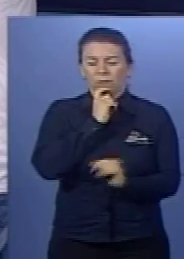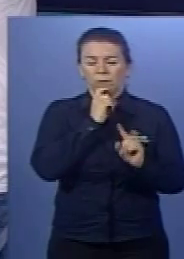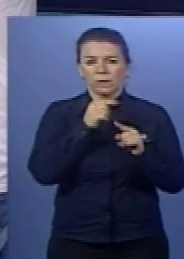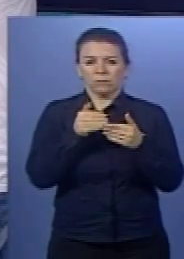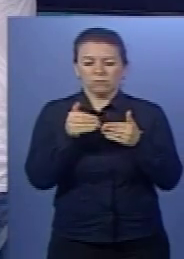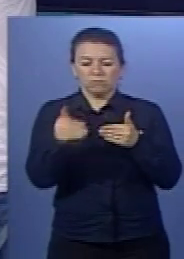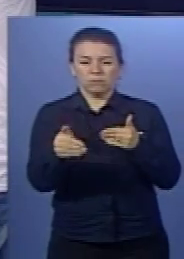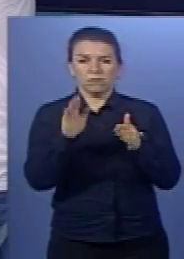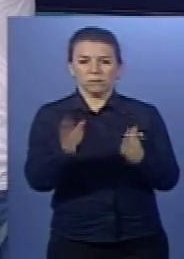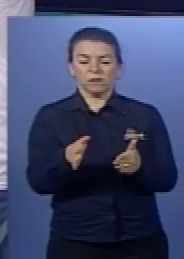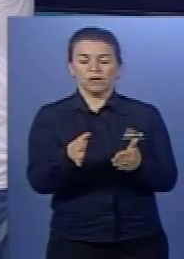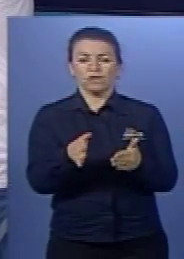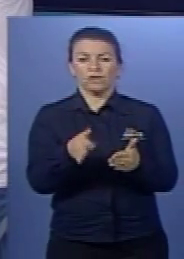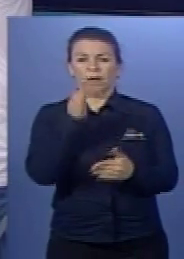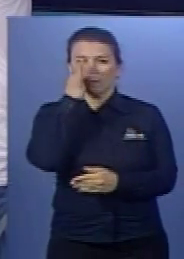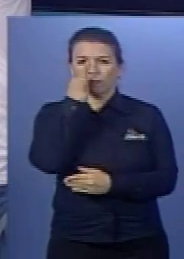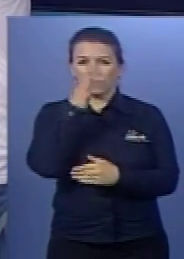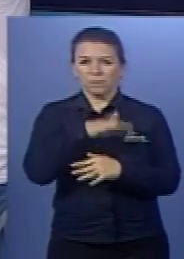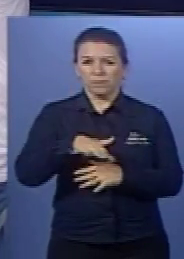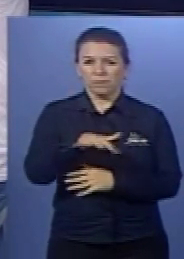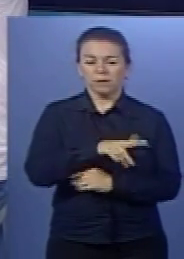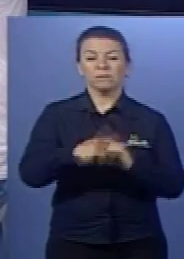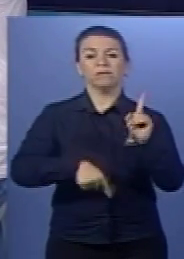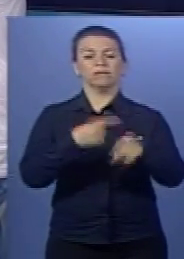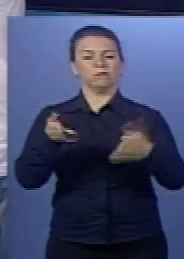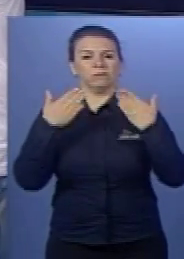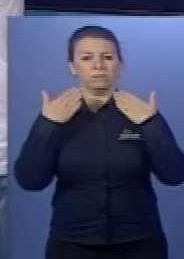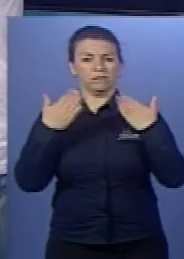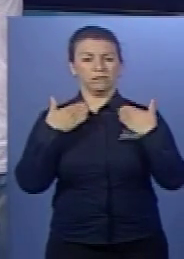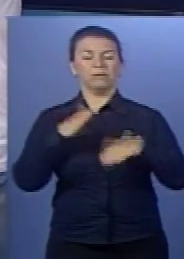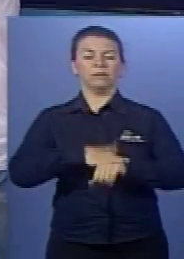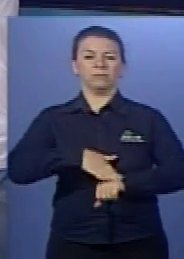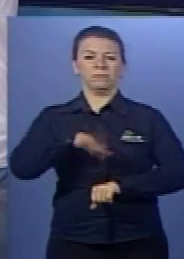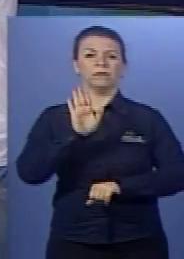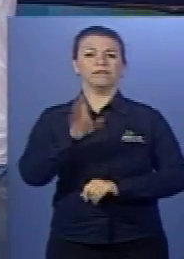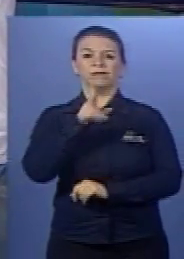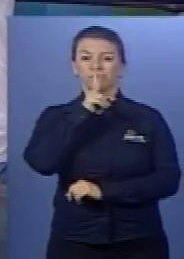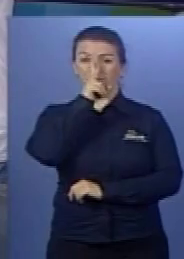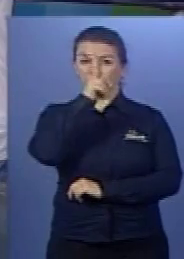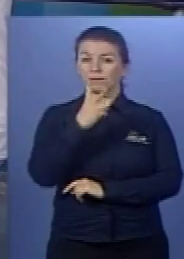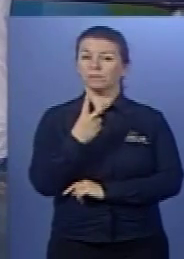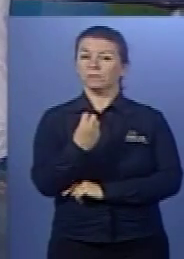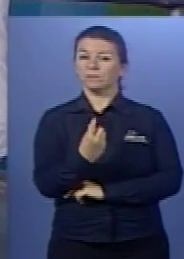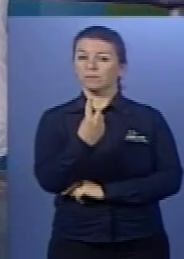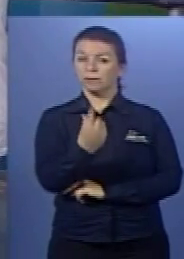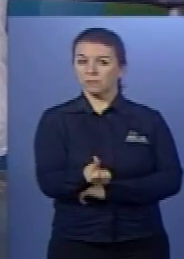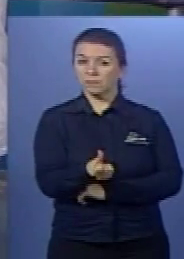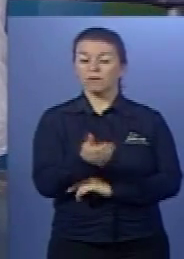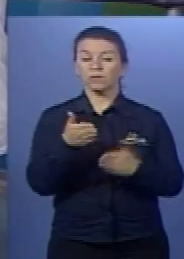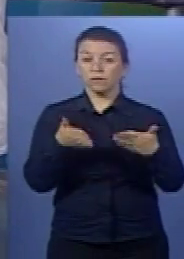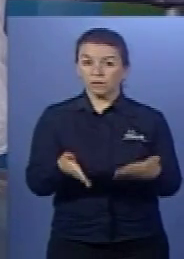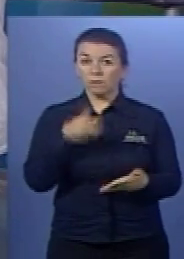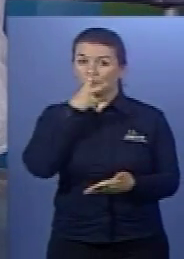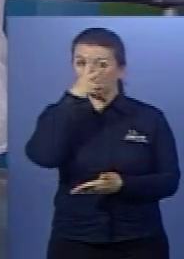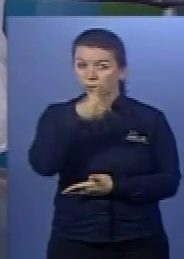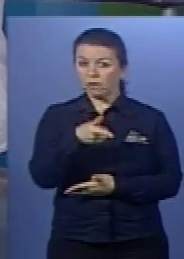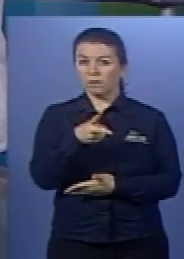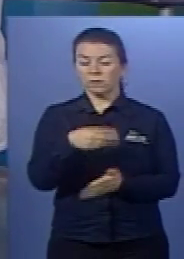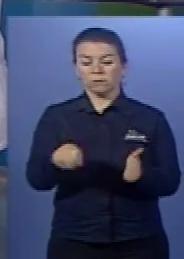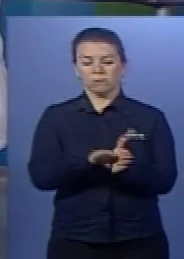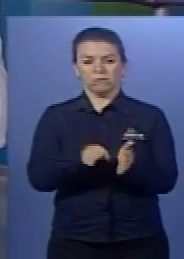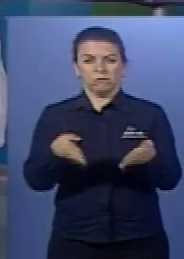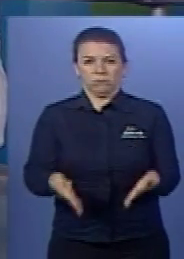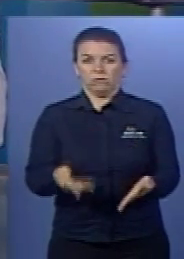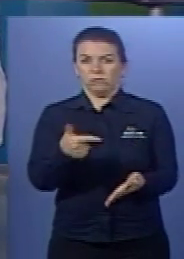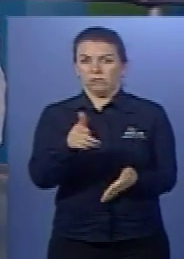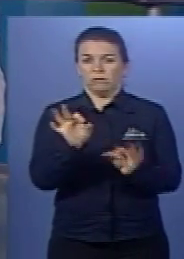pouquinho já estaremos na primavera e depois no verão. E aí a incidência é maior. E se já foi forte em 2016, se não... E até agora não